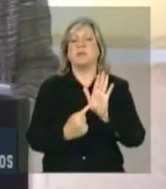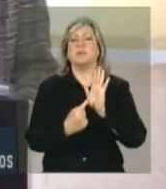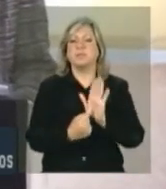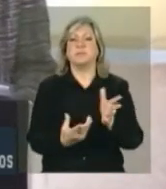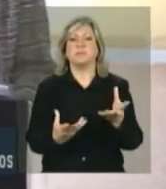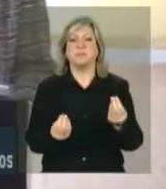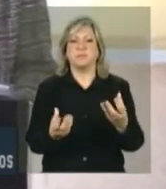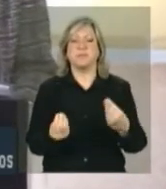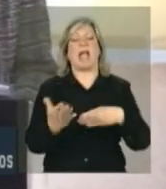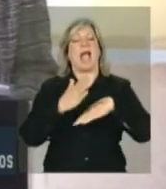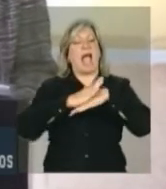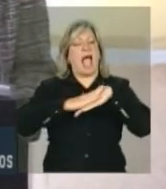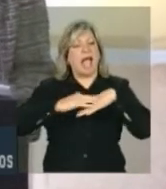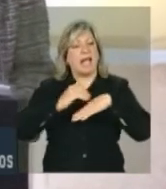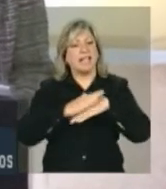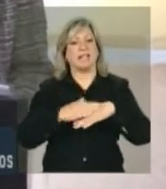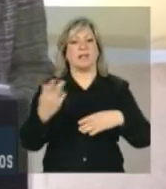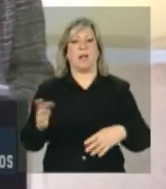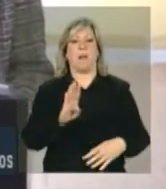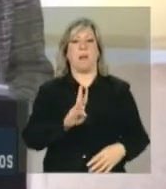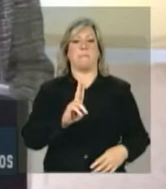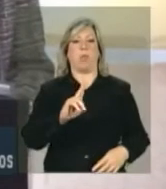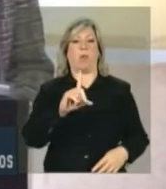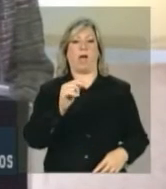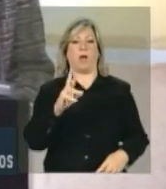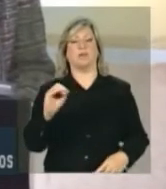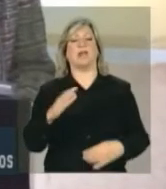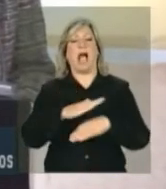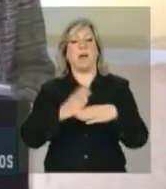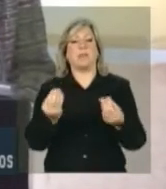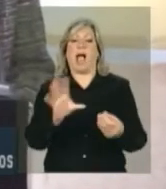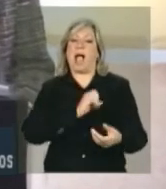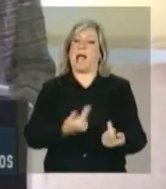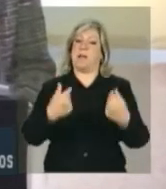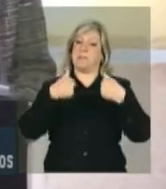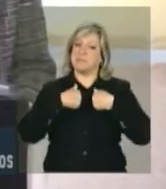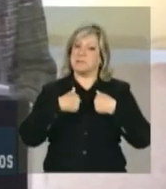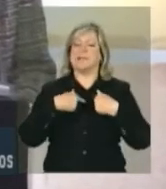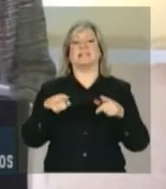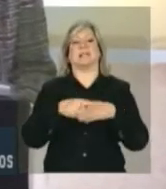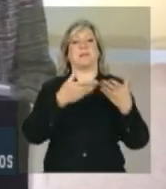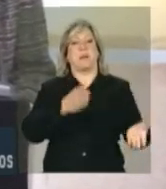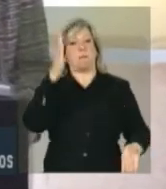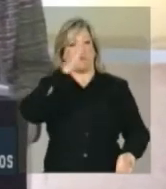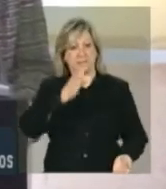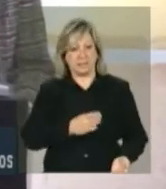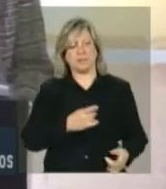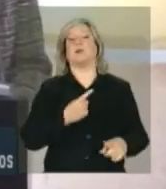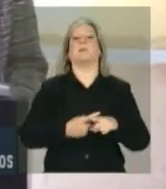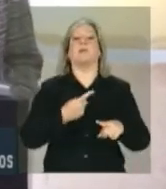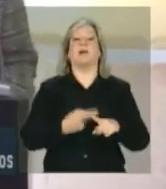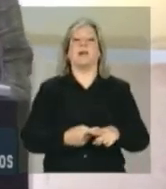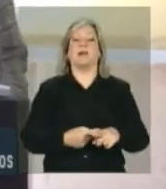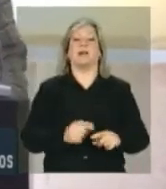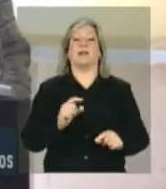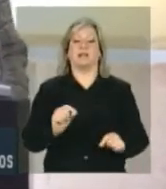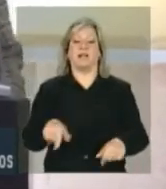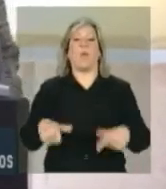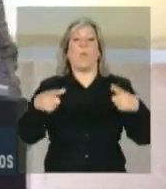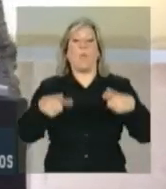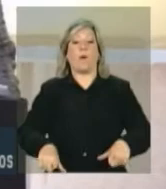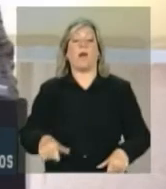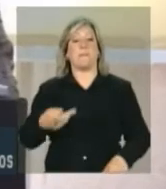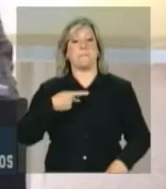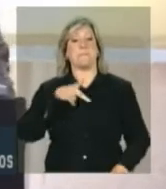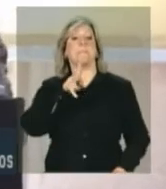de carinho dos búlgaros a mim e ao Brasil, pelo fato de ser a terra natal do meu